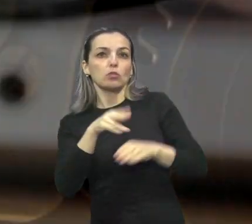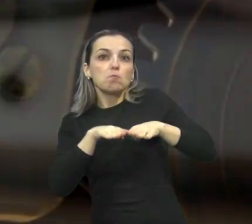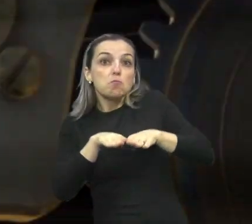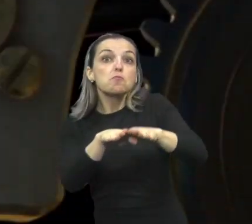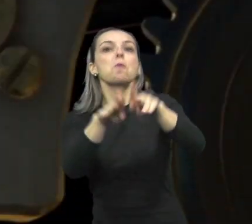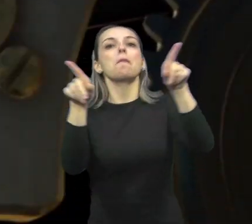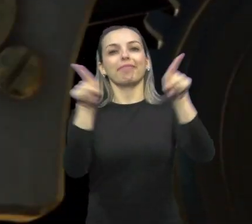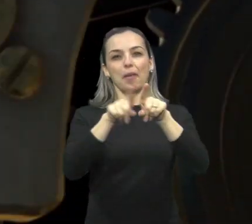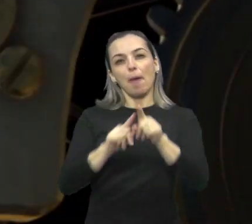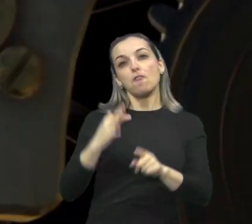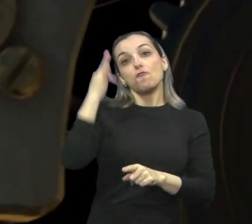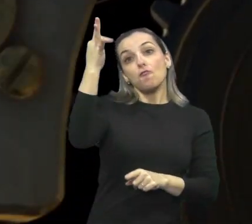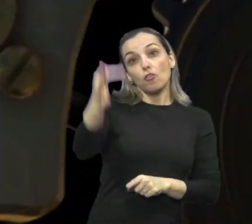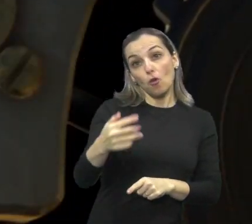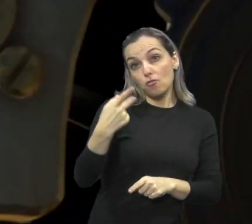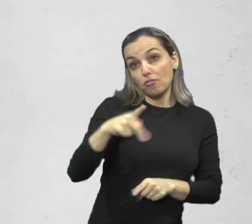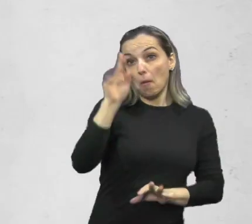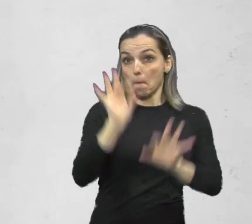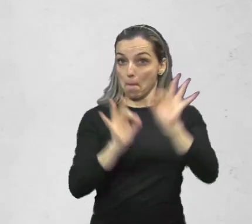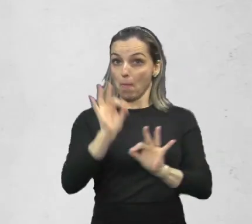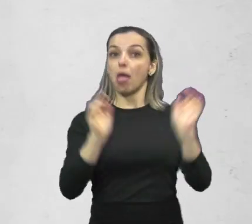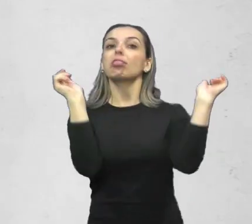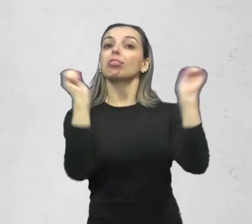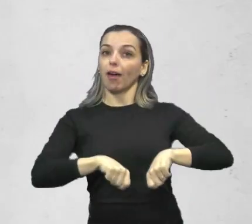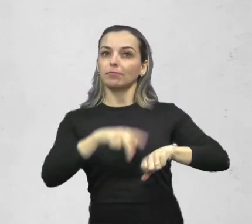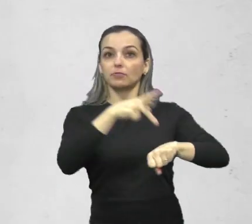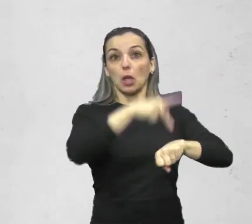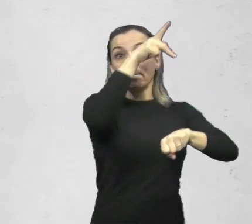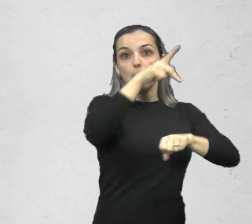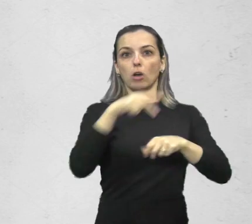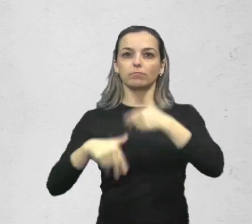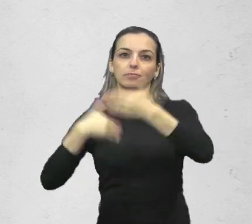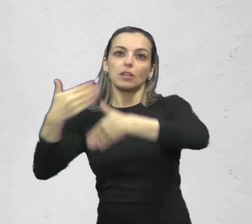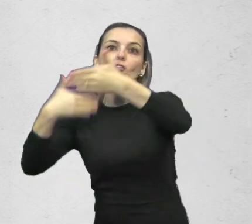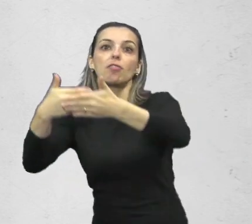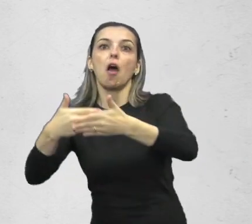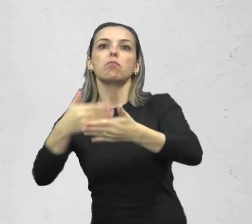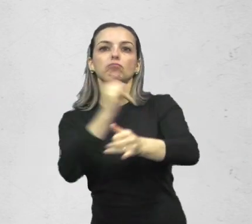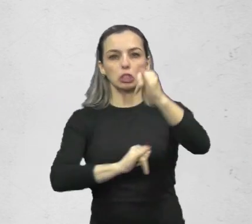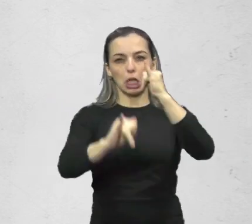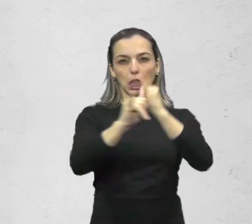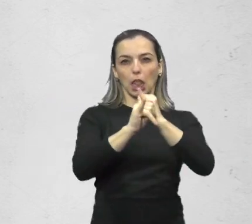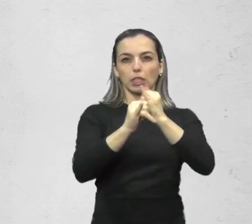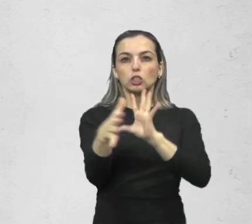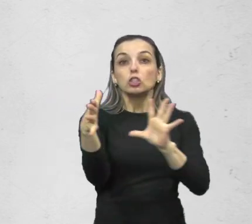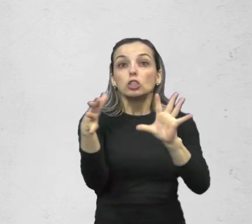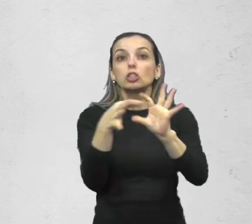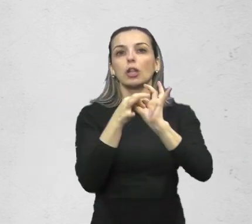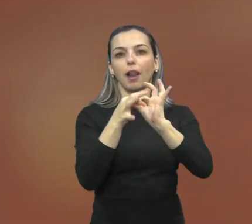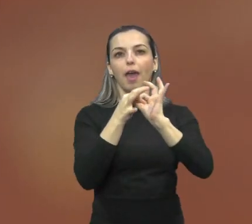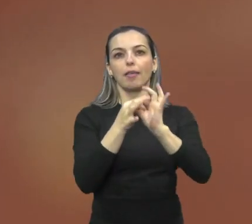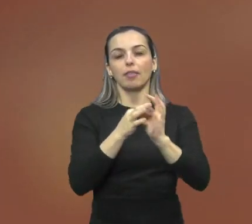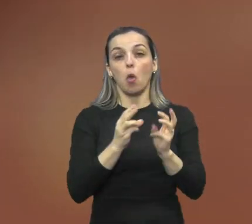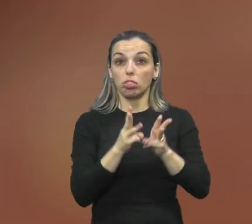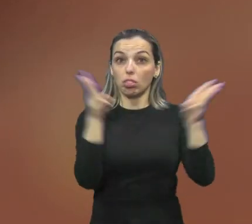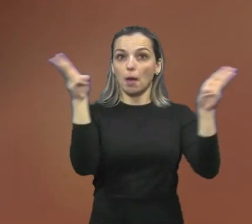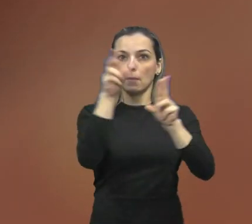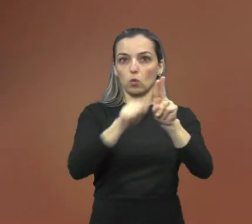tempo e ser dono do seu destino. Pós-graduação e evolução à distância de um clique.